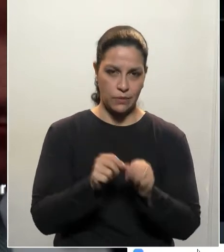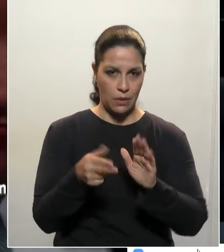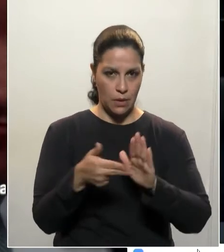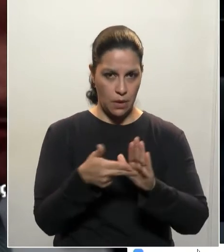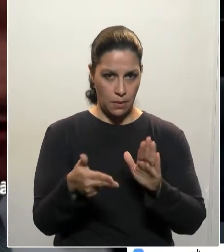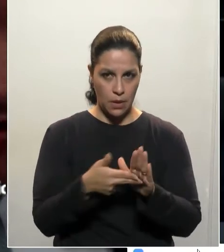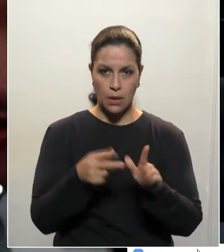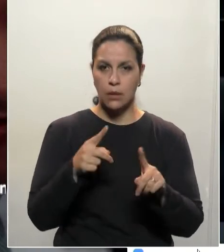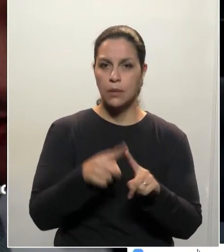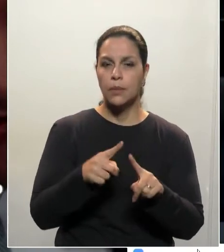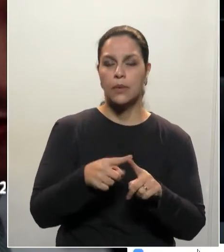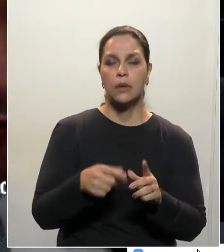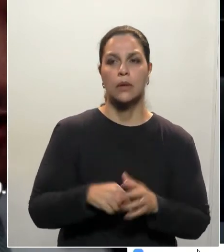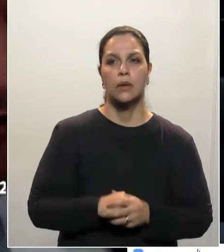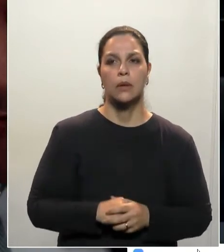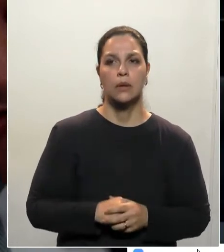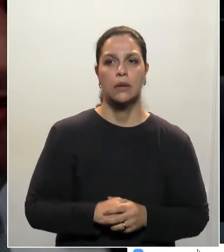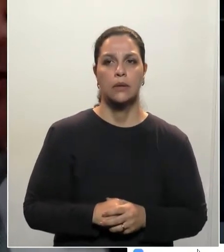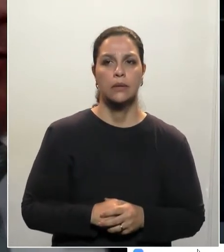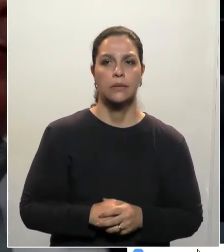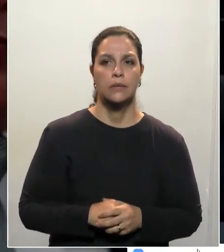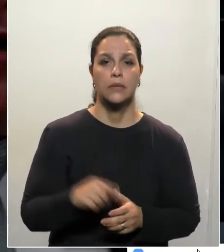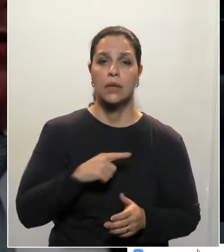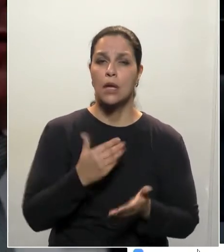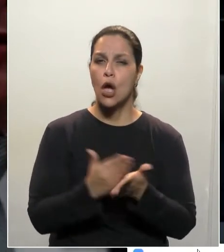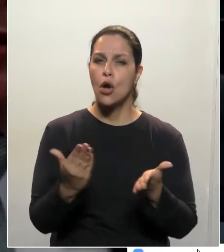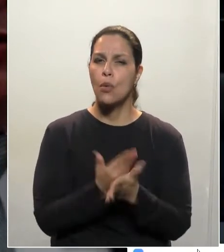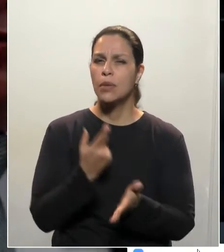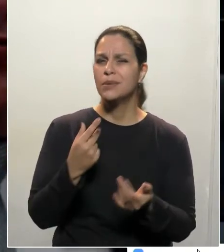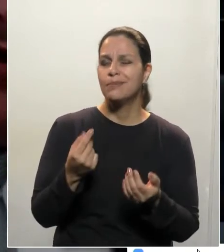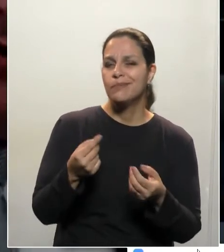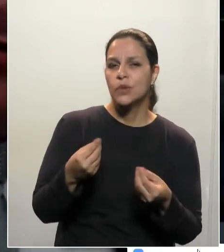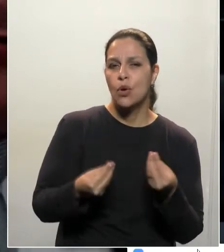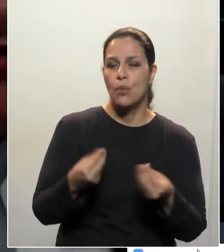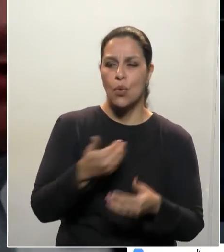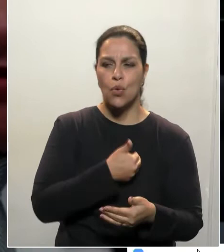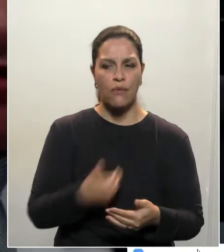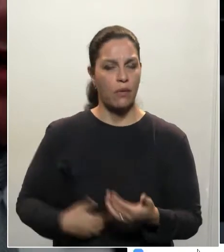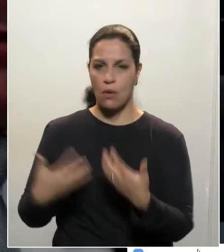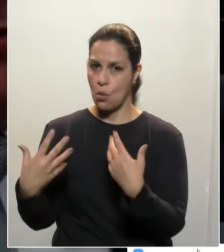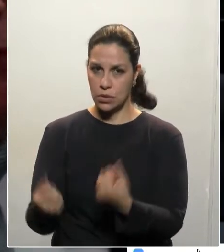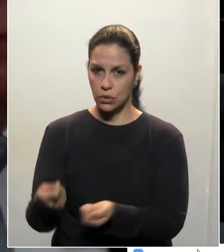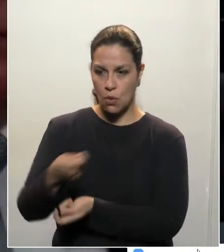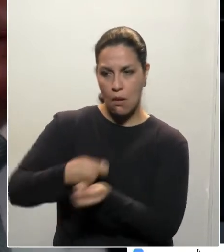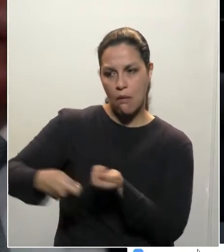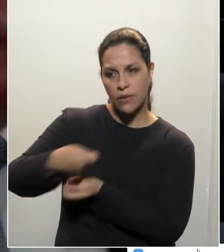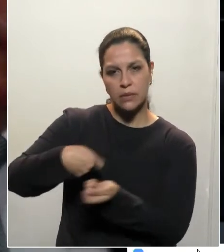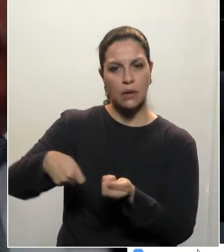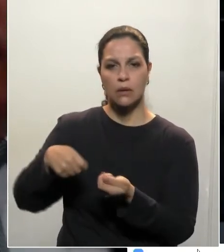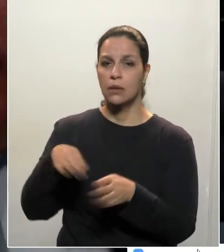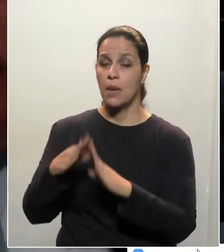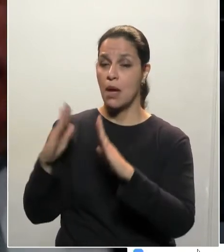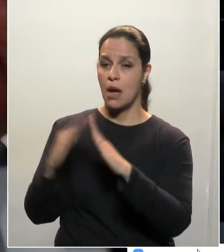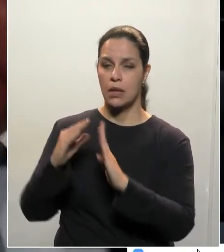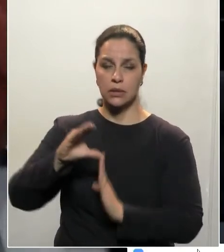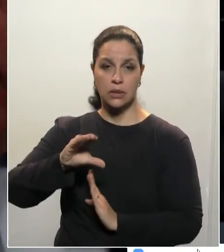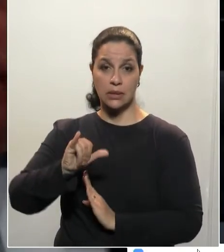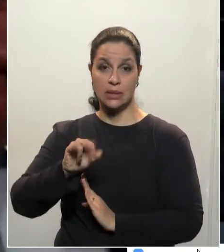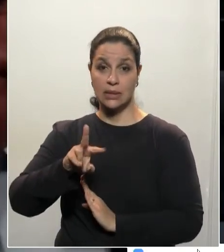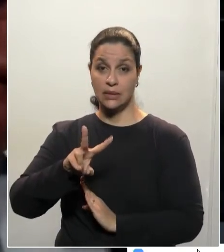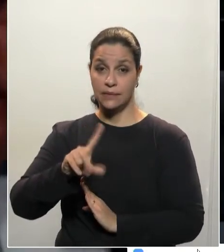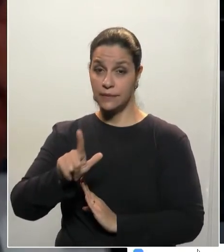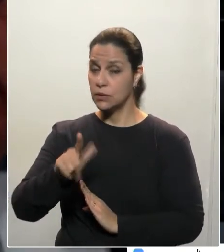alguma contestação por parte do governo, da Fazenda e da Casa Civil. E aí,